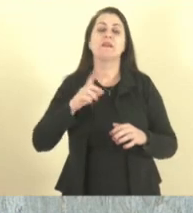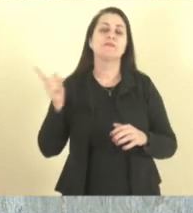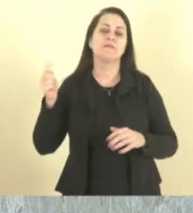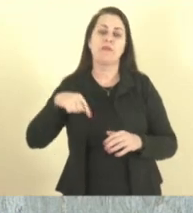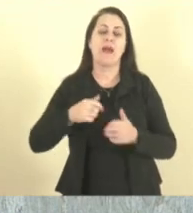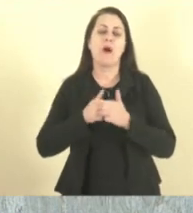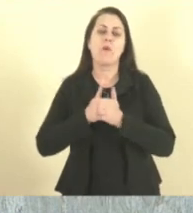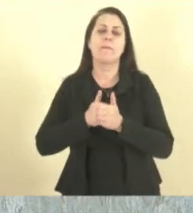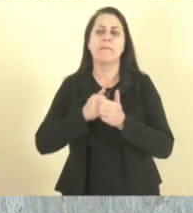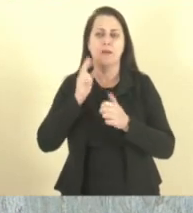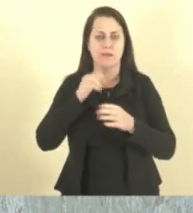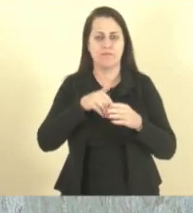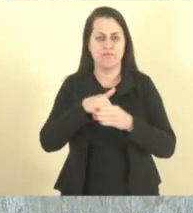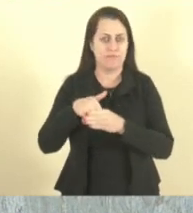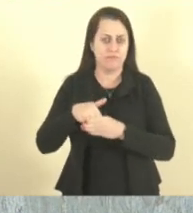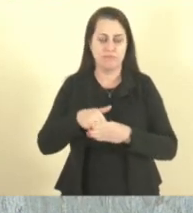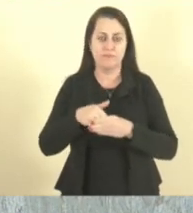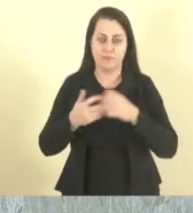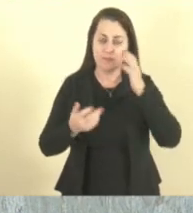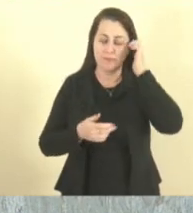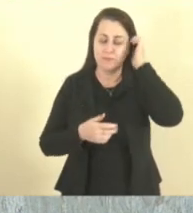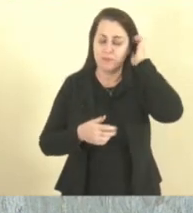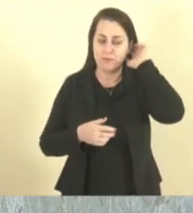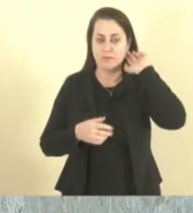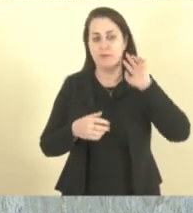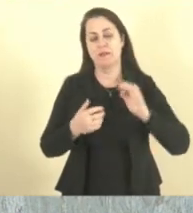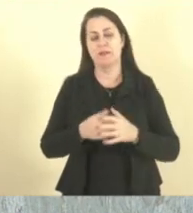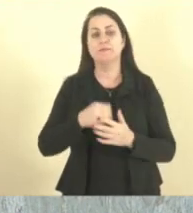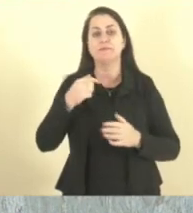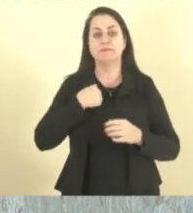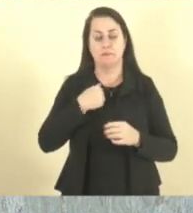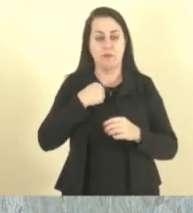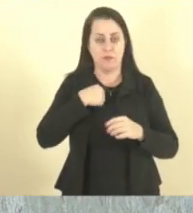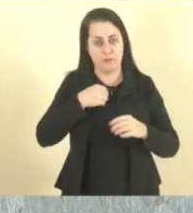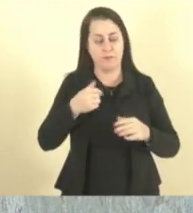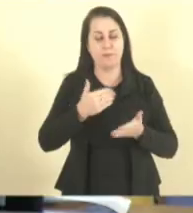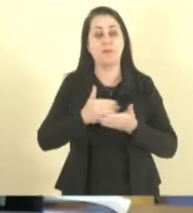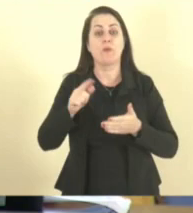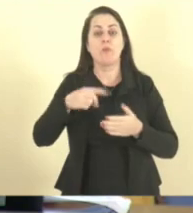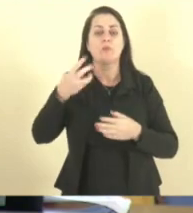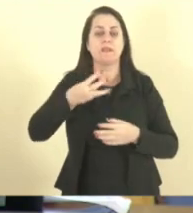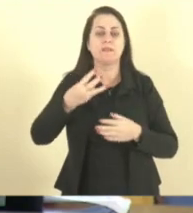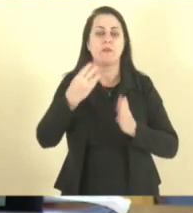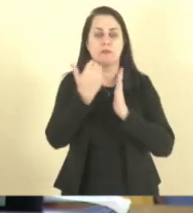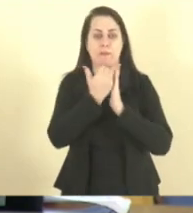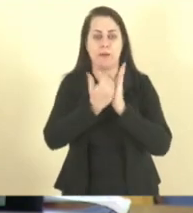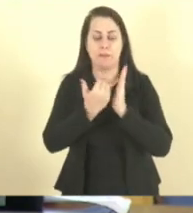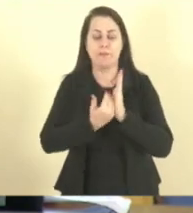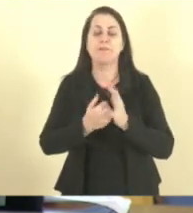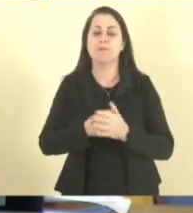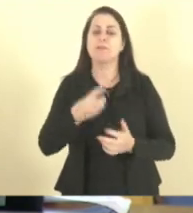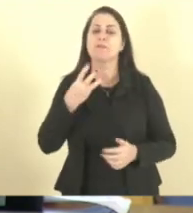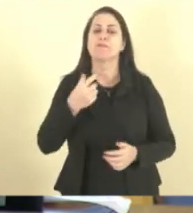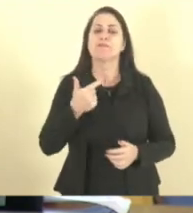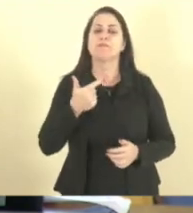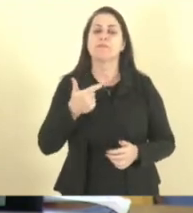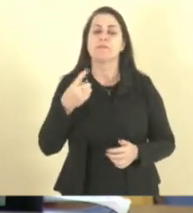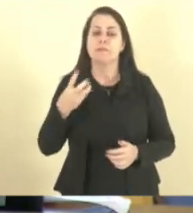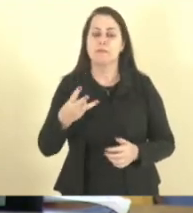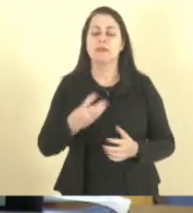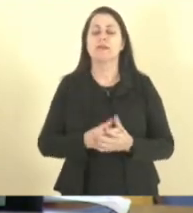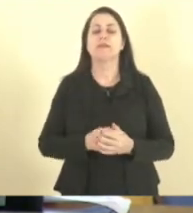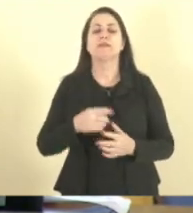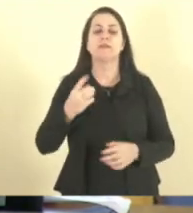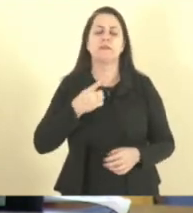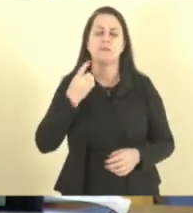eu vou, eu já vou ir para esse terceiro item da pauta, que é o projeto de resolução 32-23, de autoria do delegado Danilo